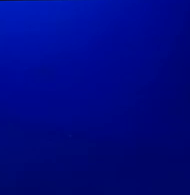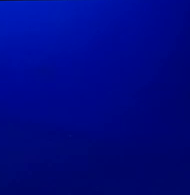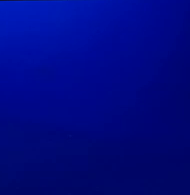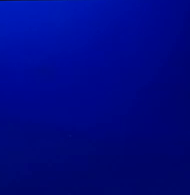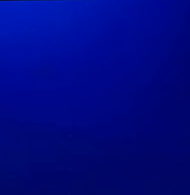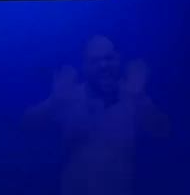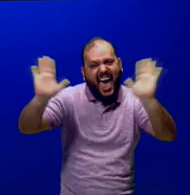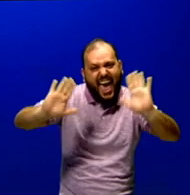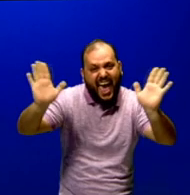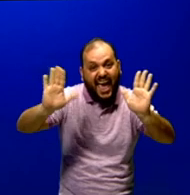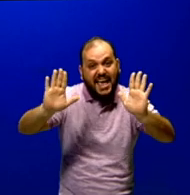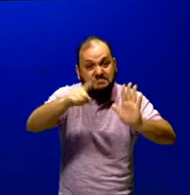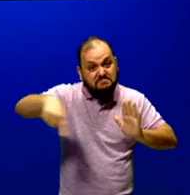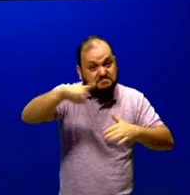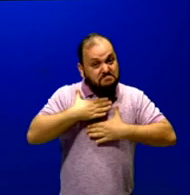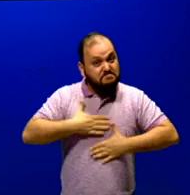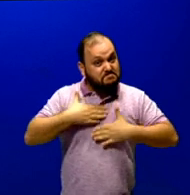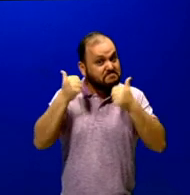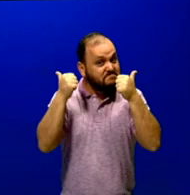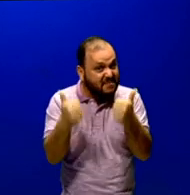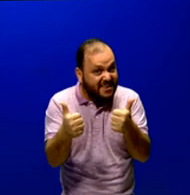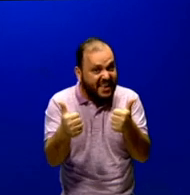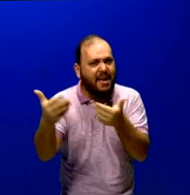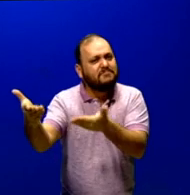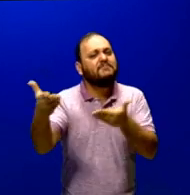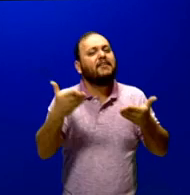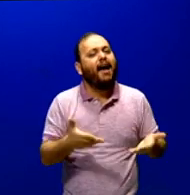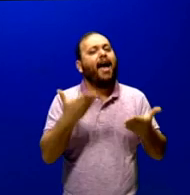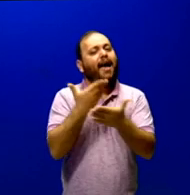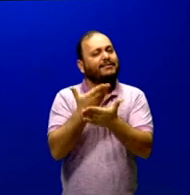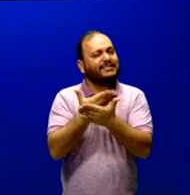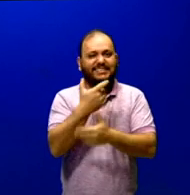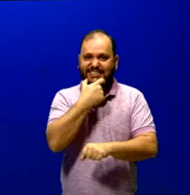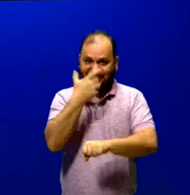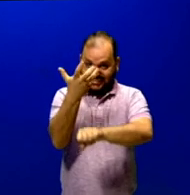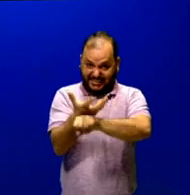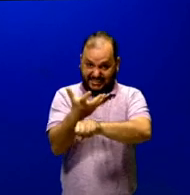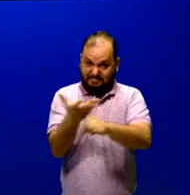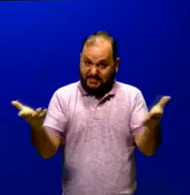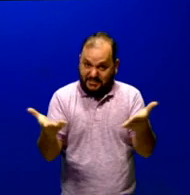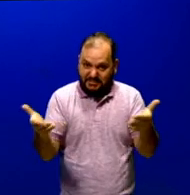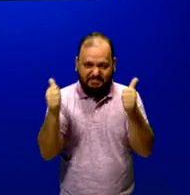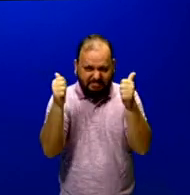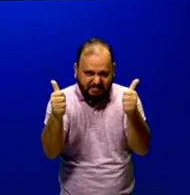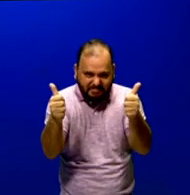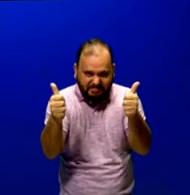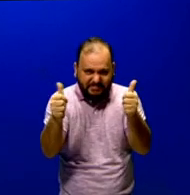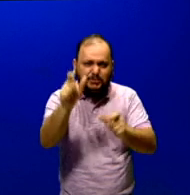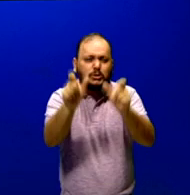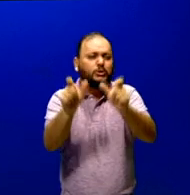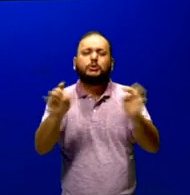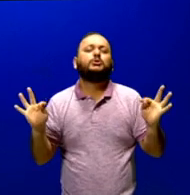Olá pessoal, como vocês estão? Bem-vindos à nossa aula de língua